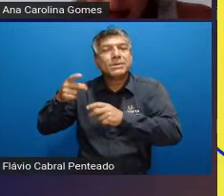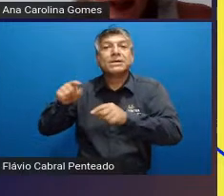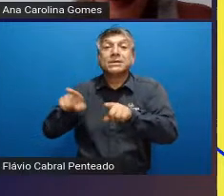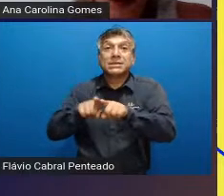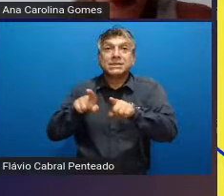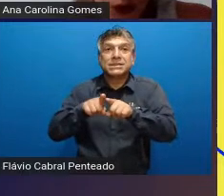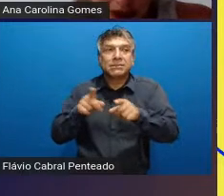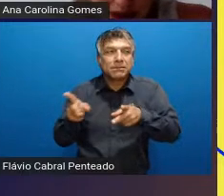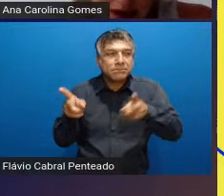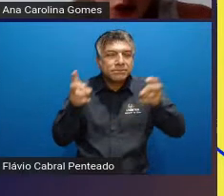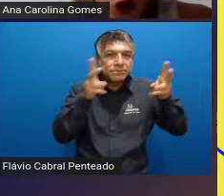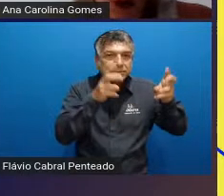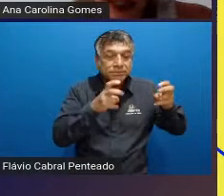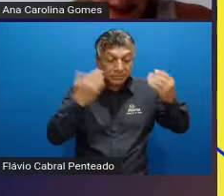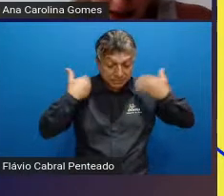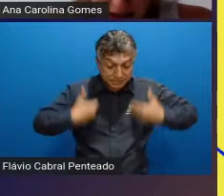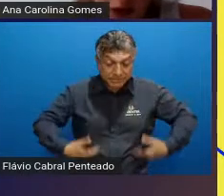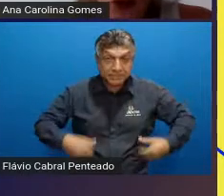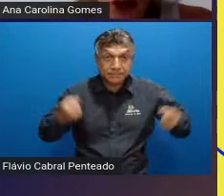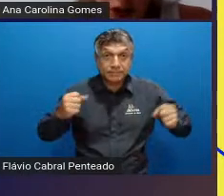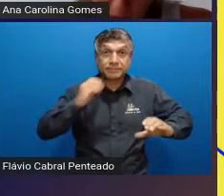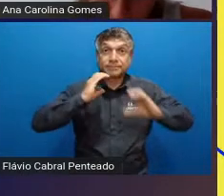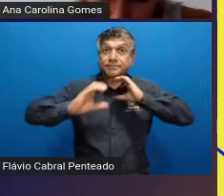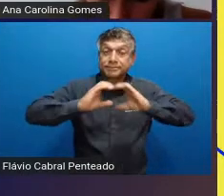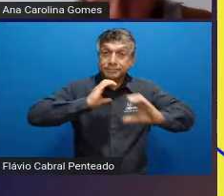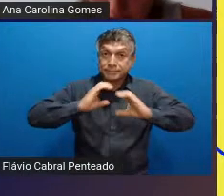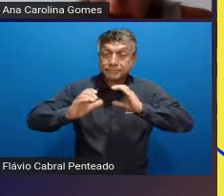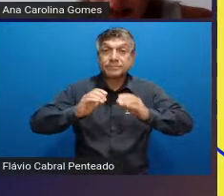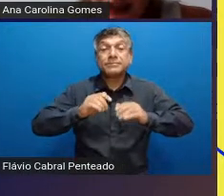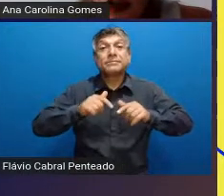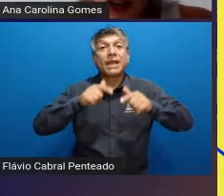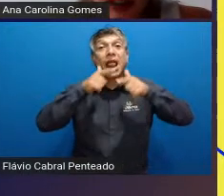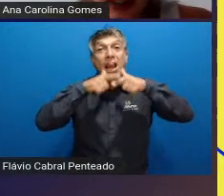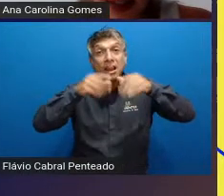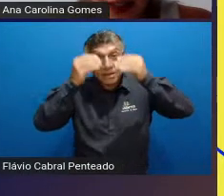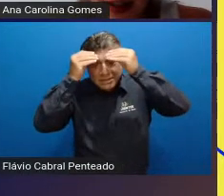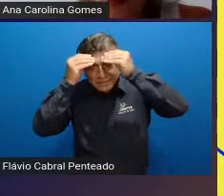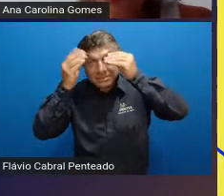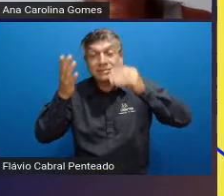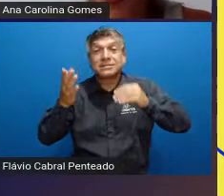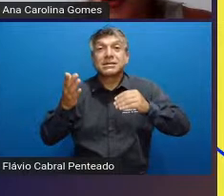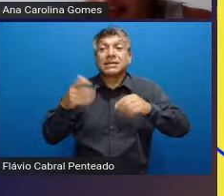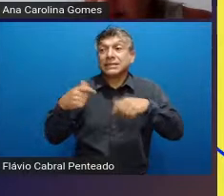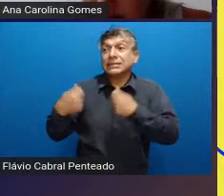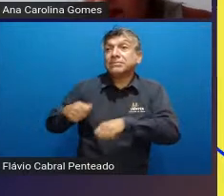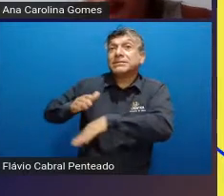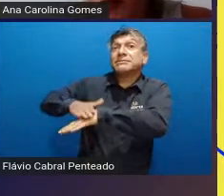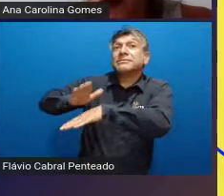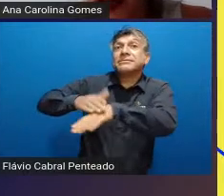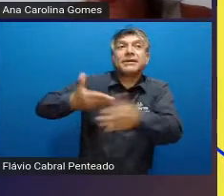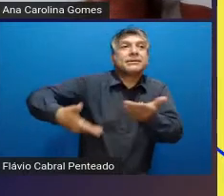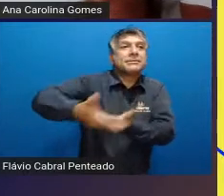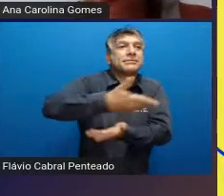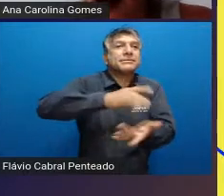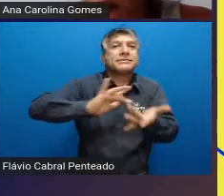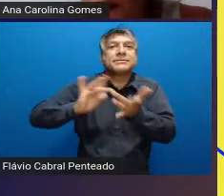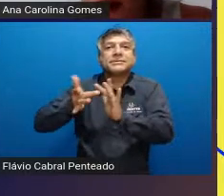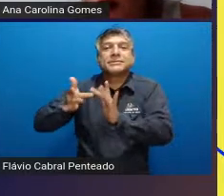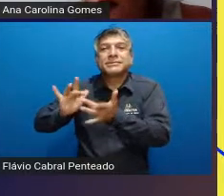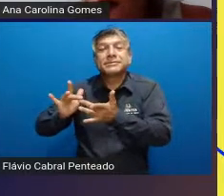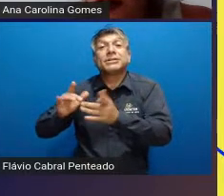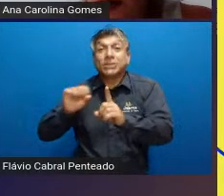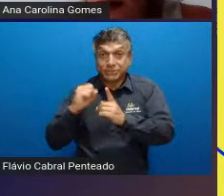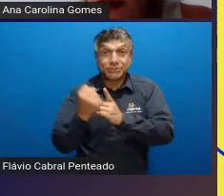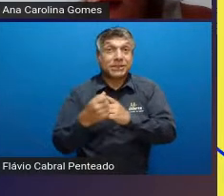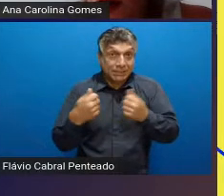sensoriais motoras de comunicação de linguagem de necessidade afetiva principalmente social